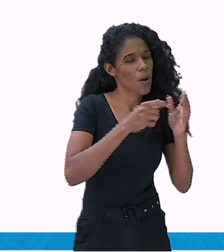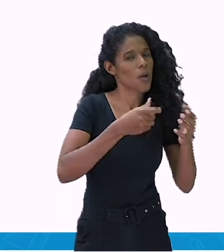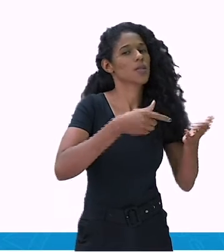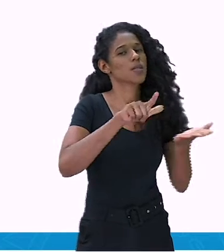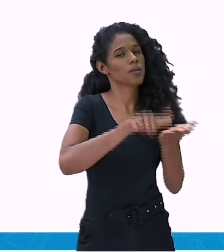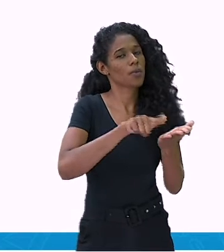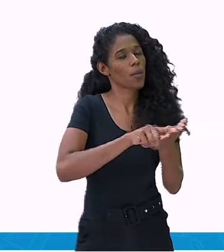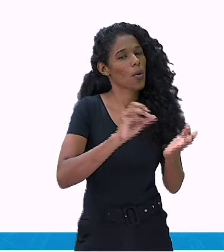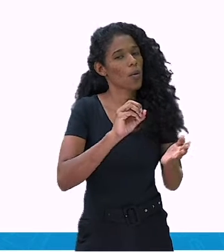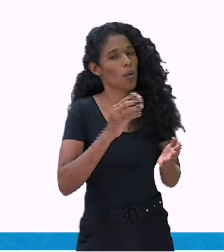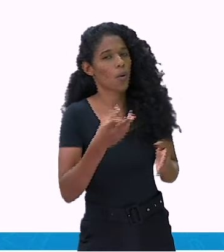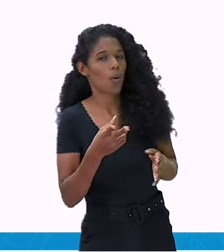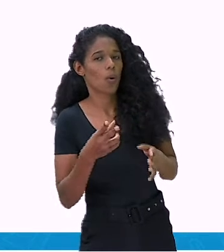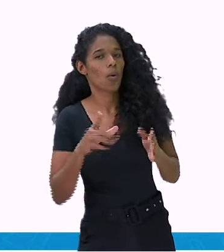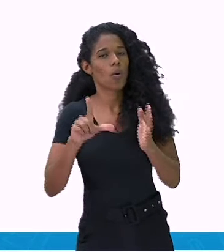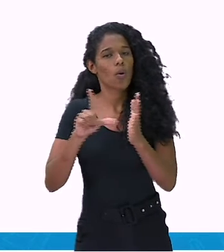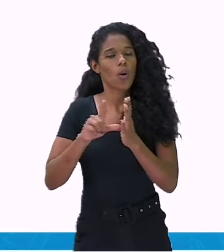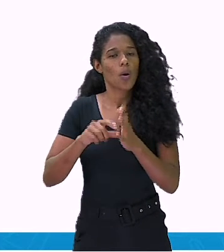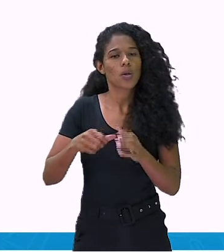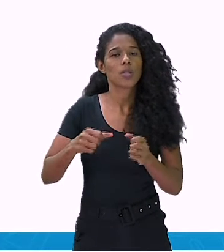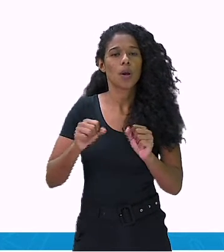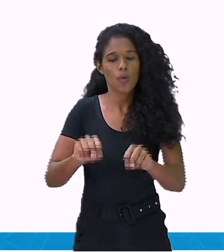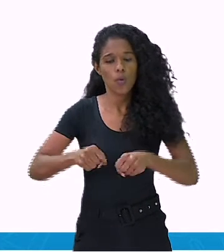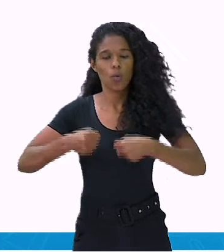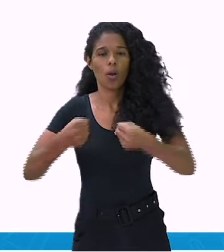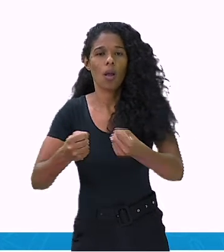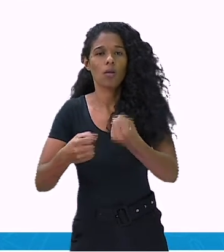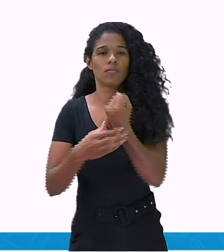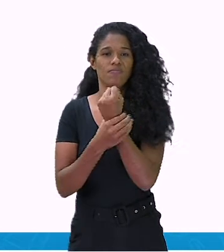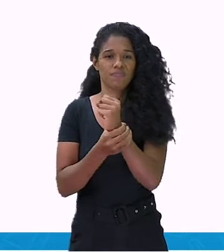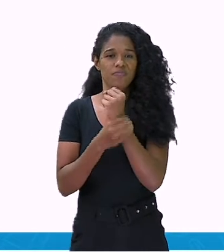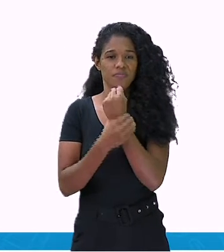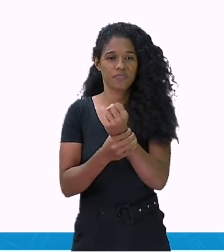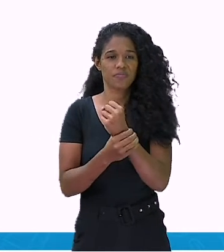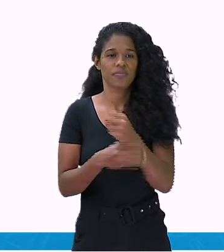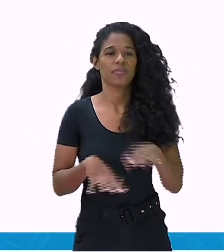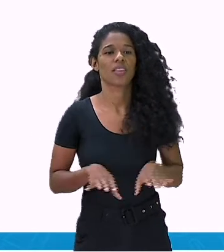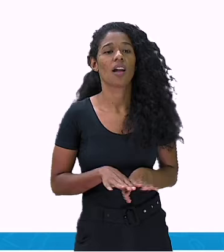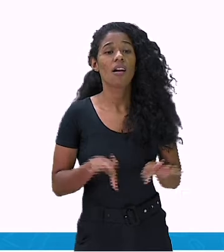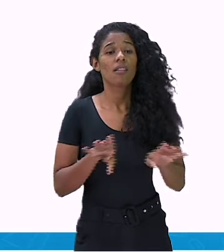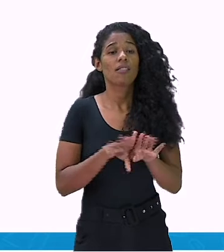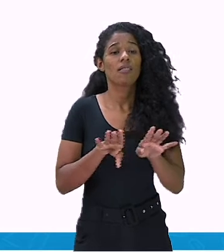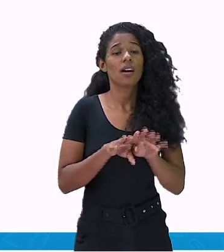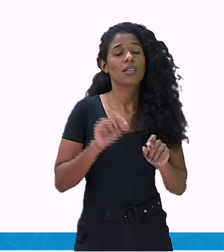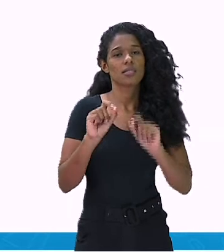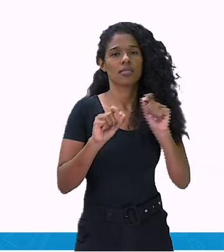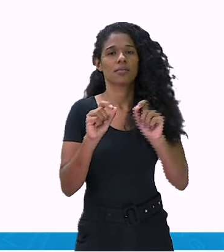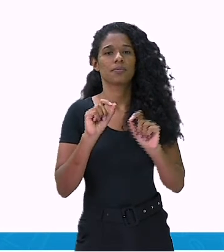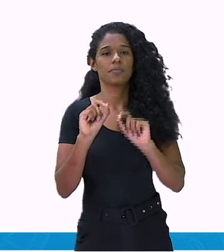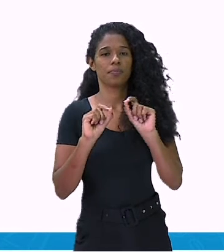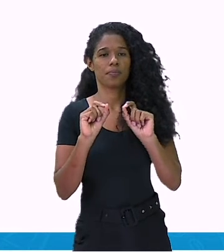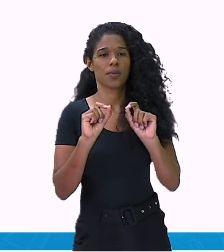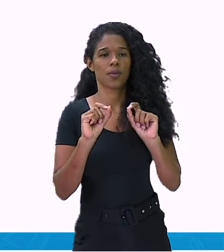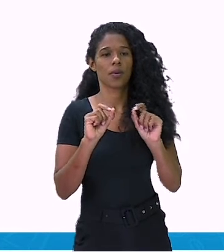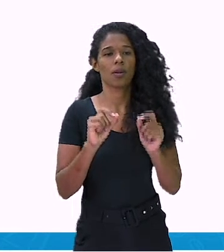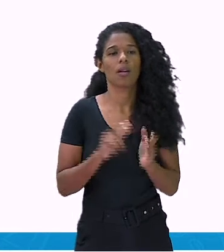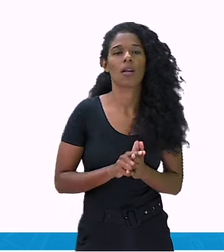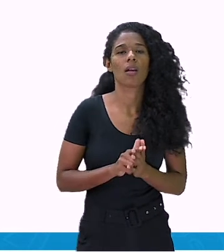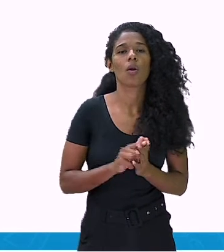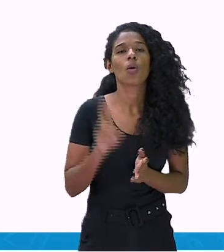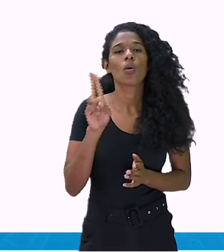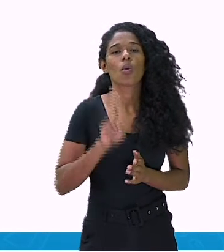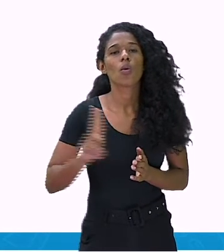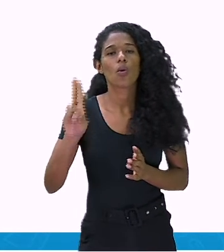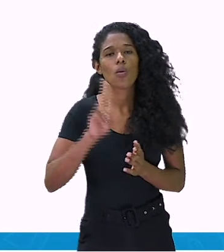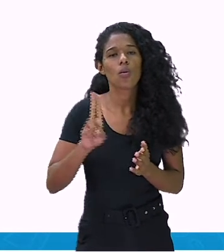Faça uso constante de material concreto. Tampinha com letras e sílabas, material dourado, formas